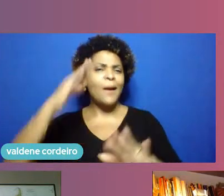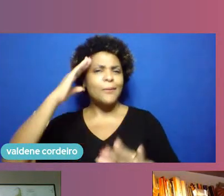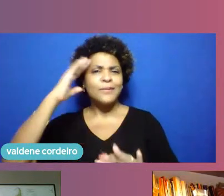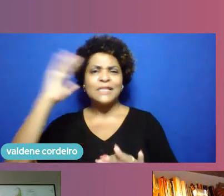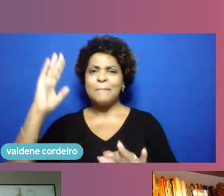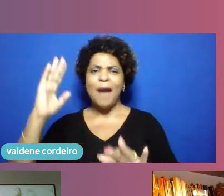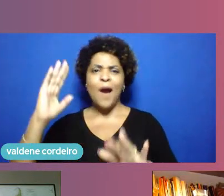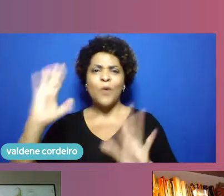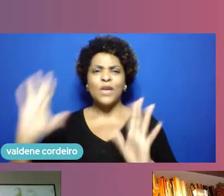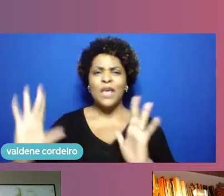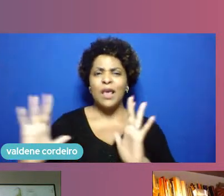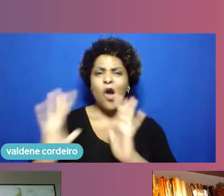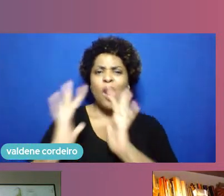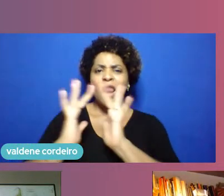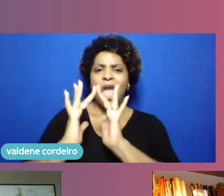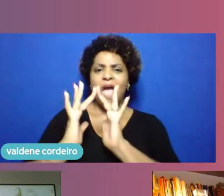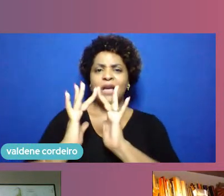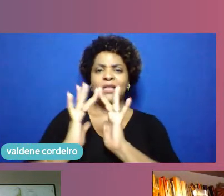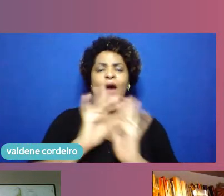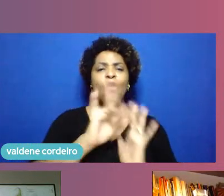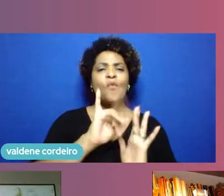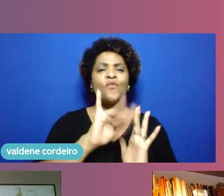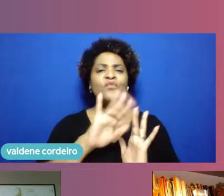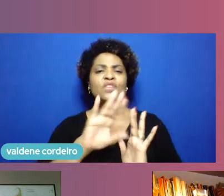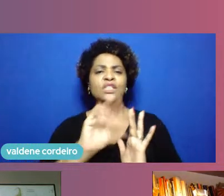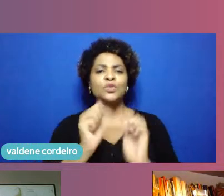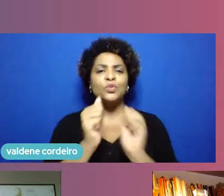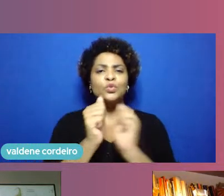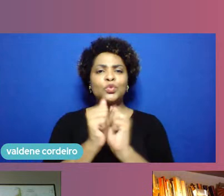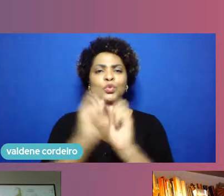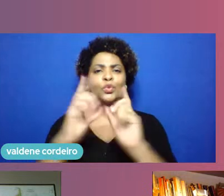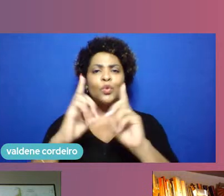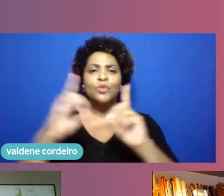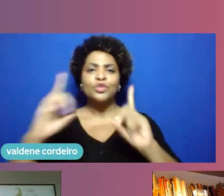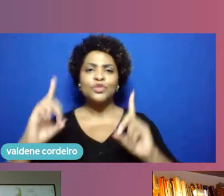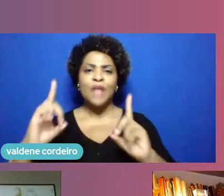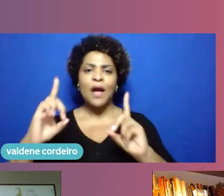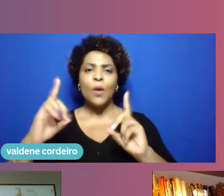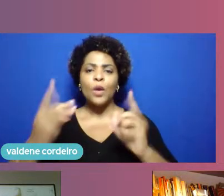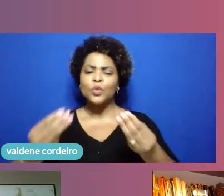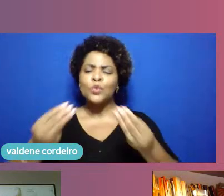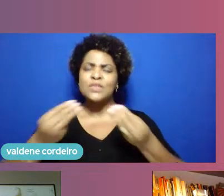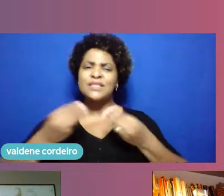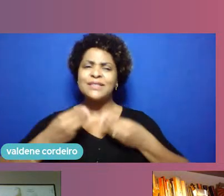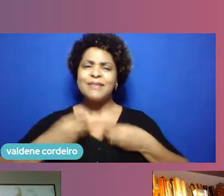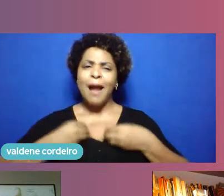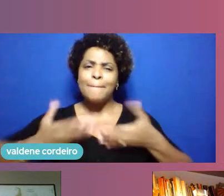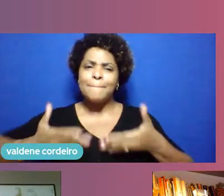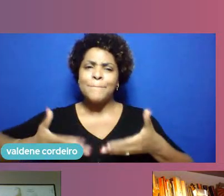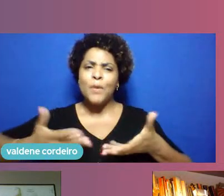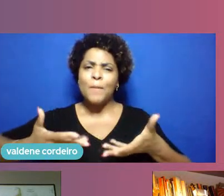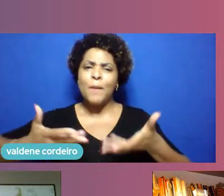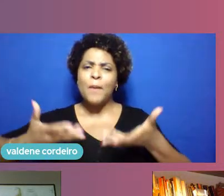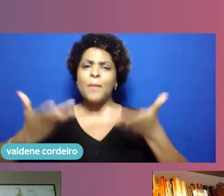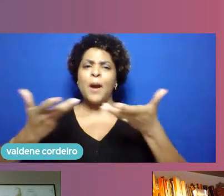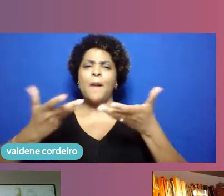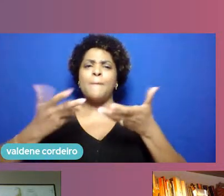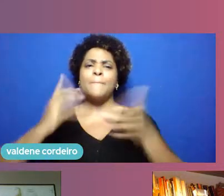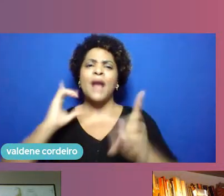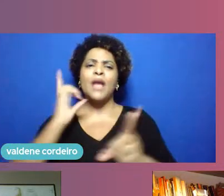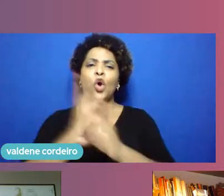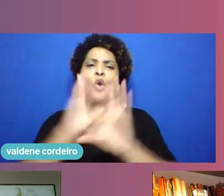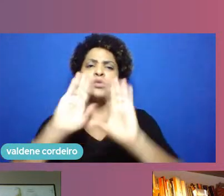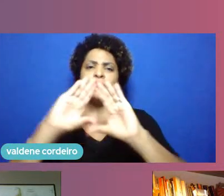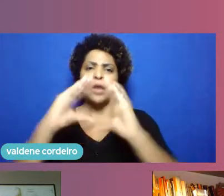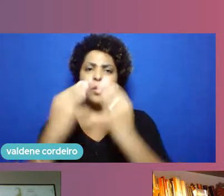digital é aquilo que nos impulsiona para a formação de ecossistemas são os encontros é a rede de relacionamentos é o diálogo